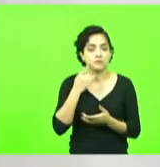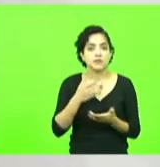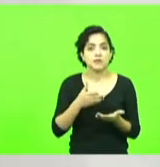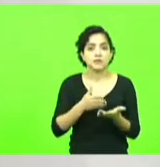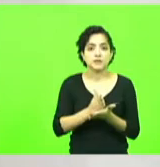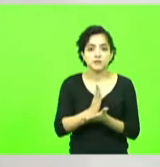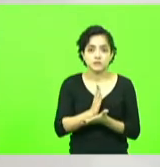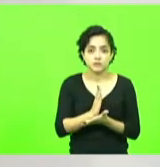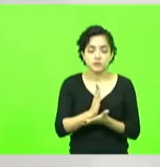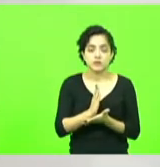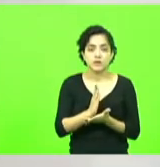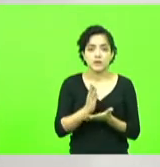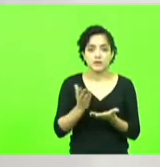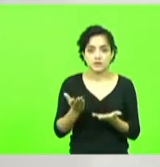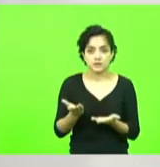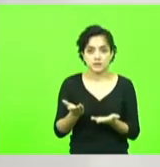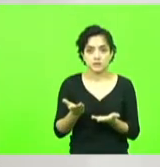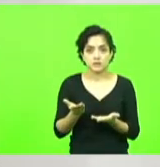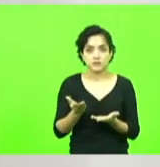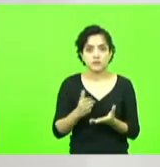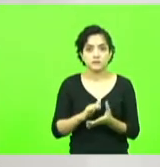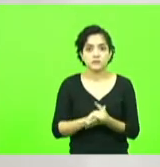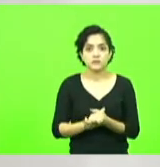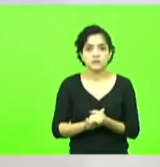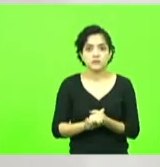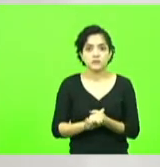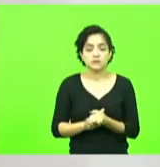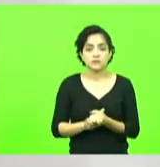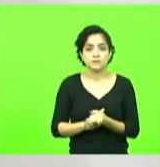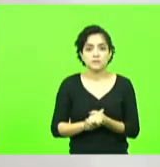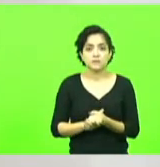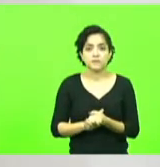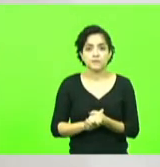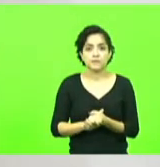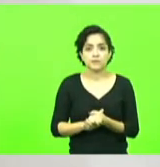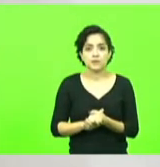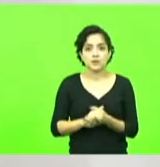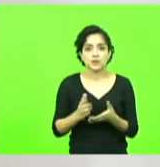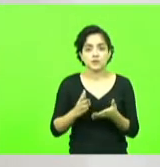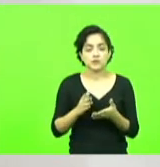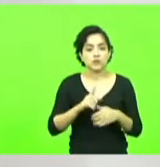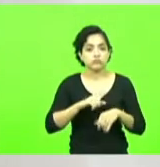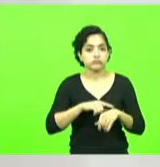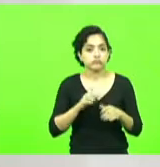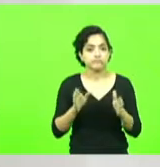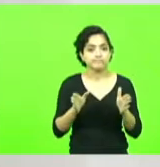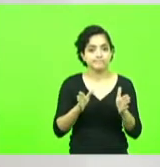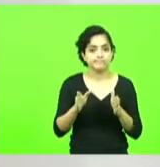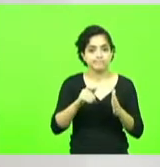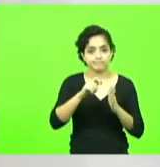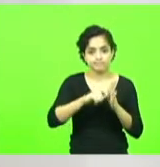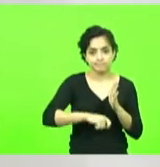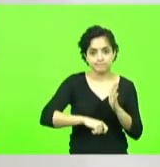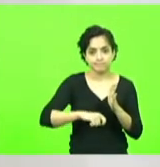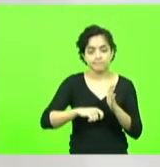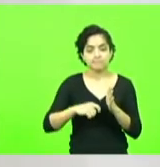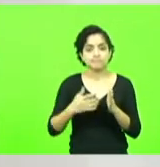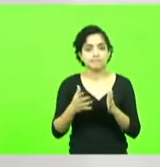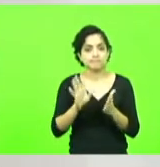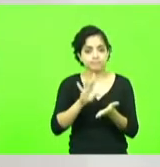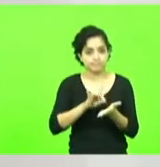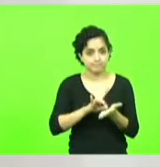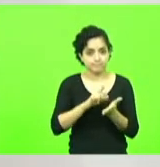espero que tenha sancionado e tenha sido apenas um lapso temporal da assinatura até o diário oficial ser